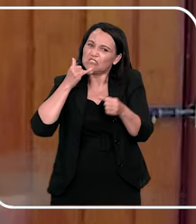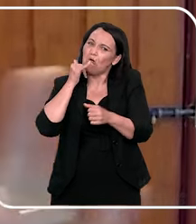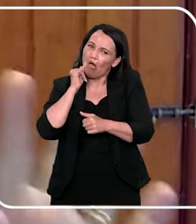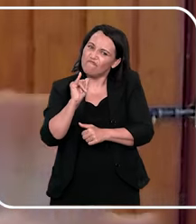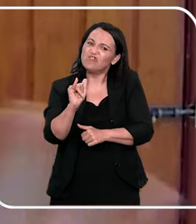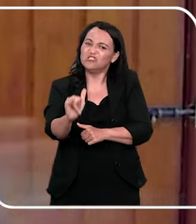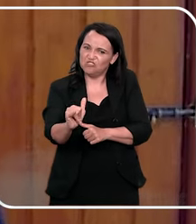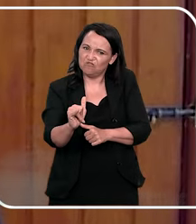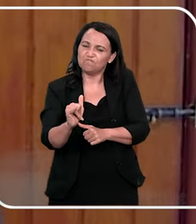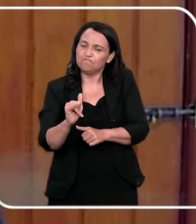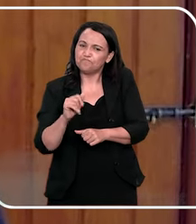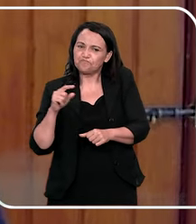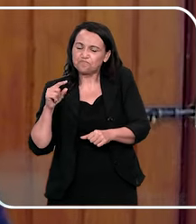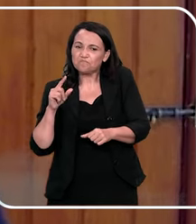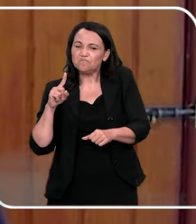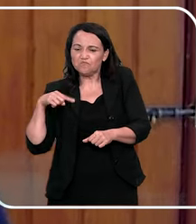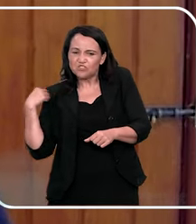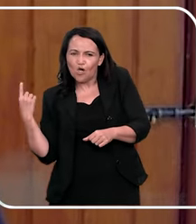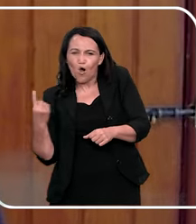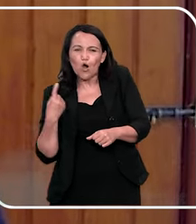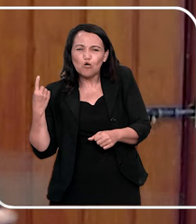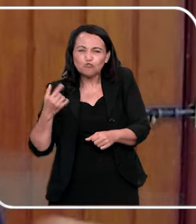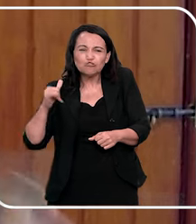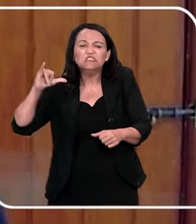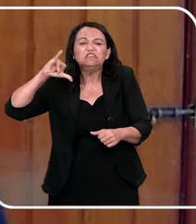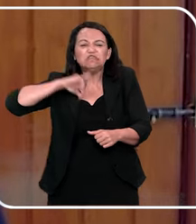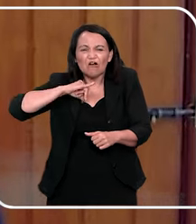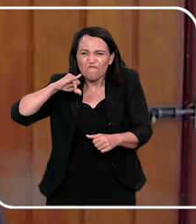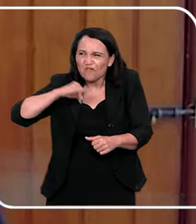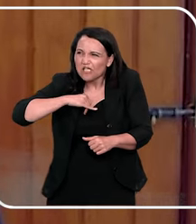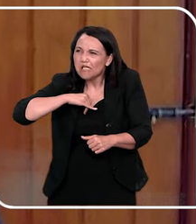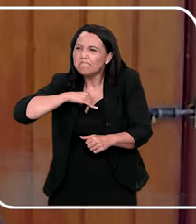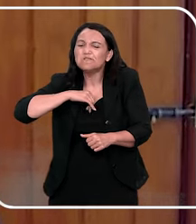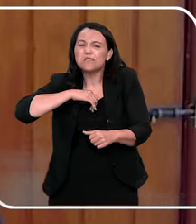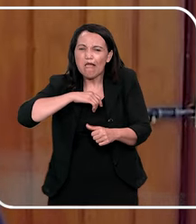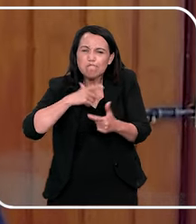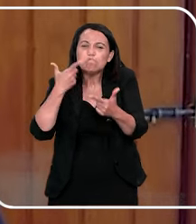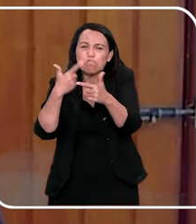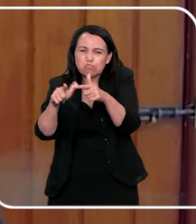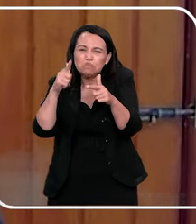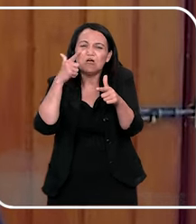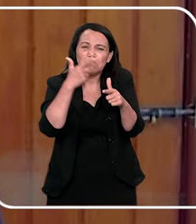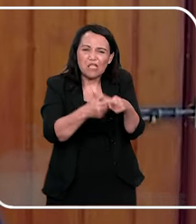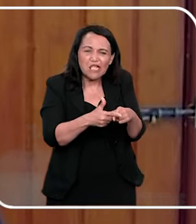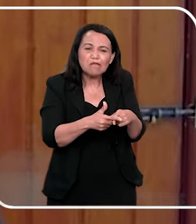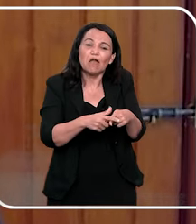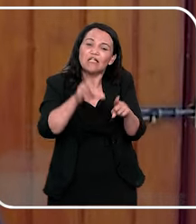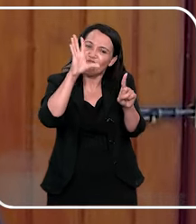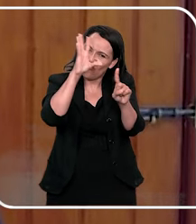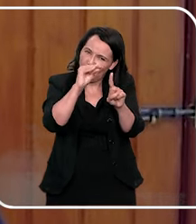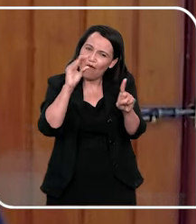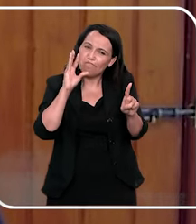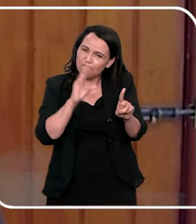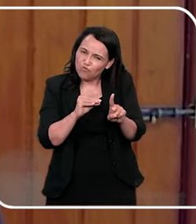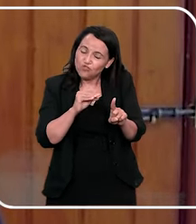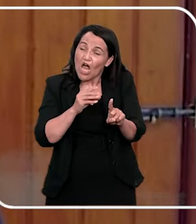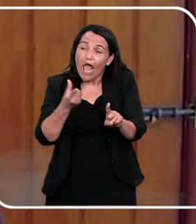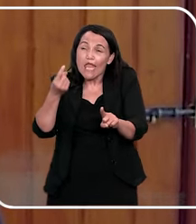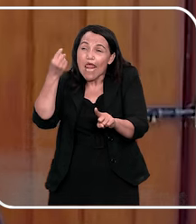tem, assim, a maioria de nós temos alguma situação que hoje pensando é abuso, que na hora a gente não entendeu, né?